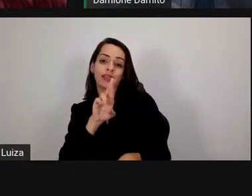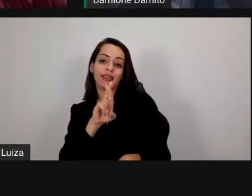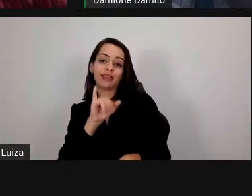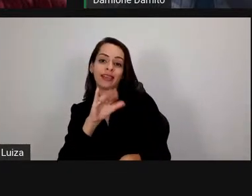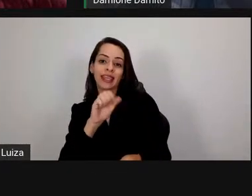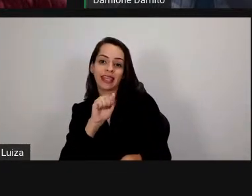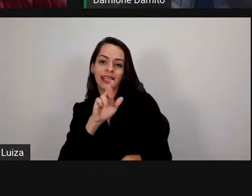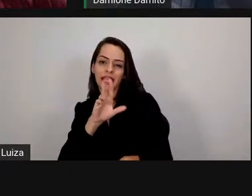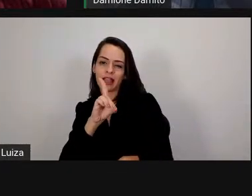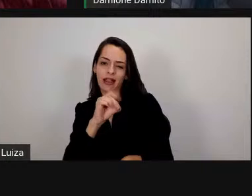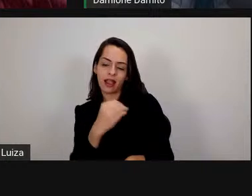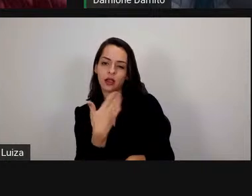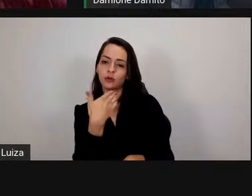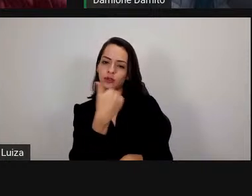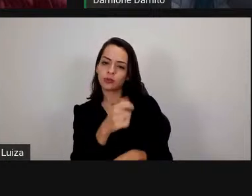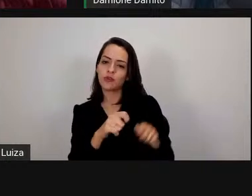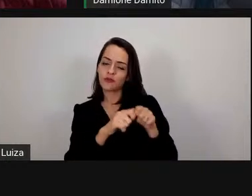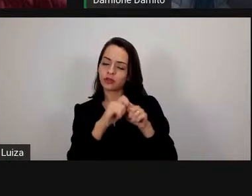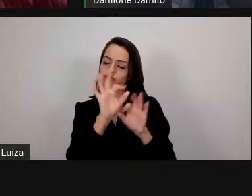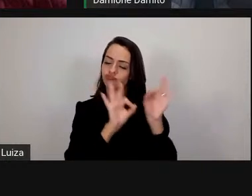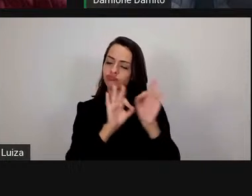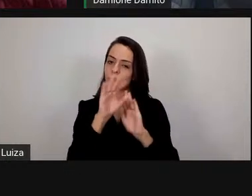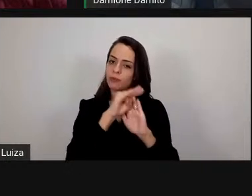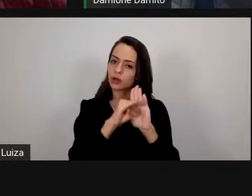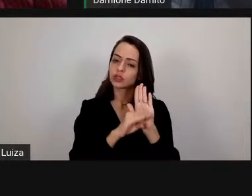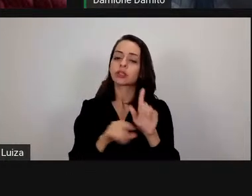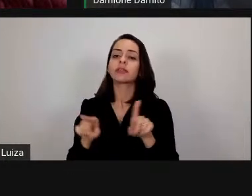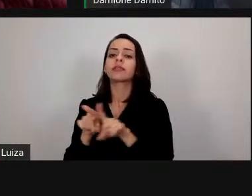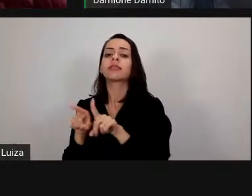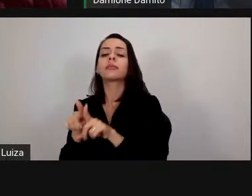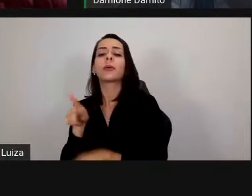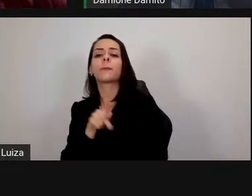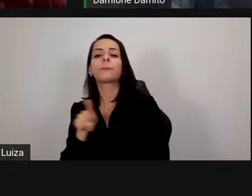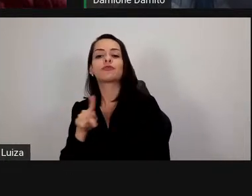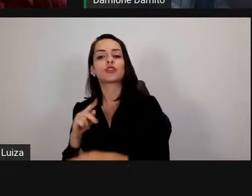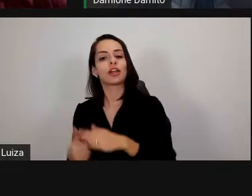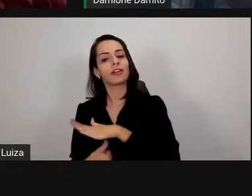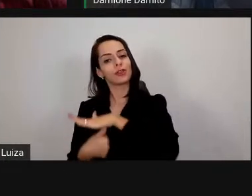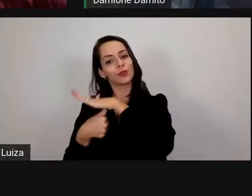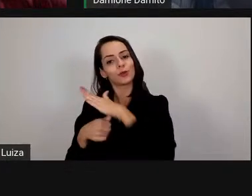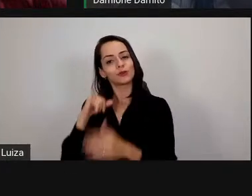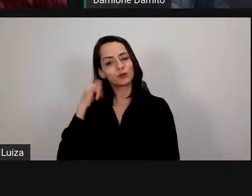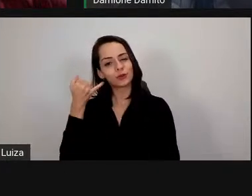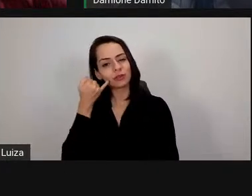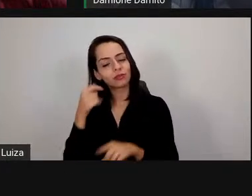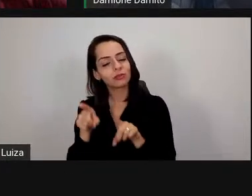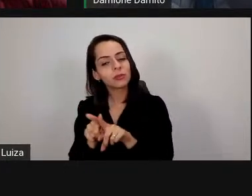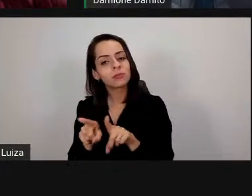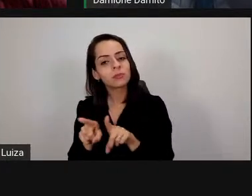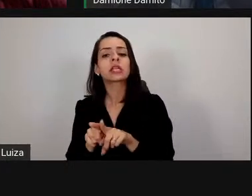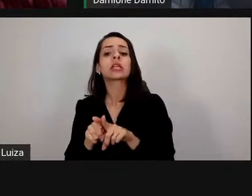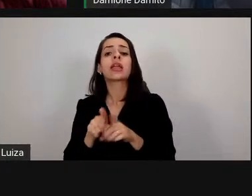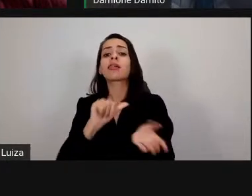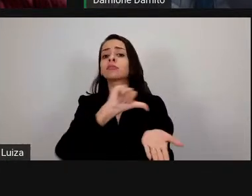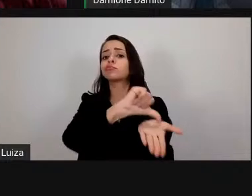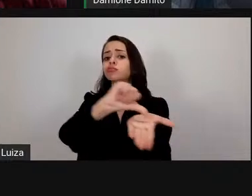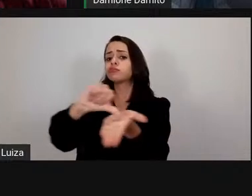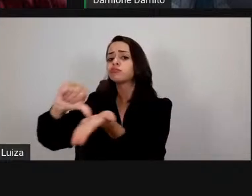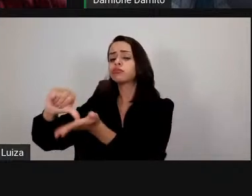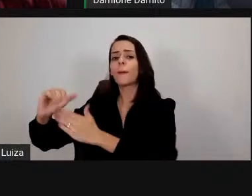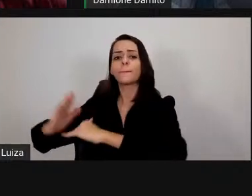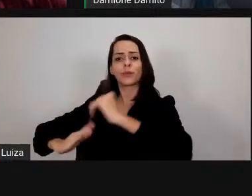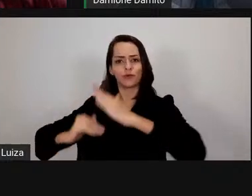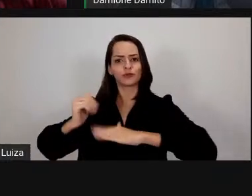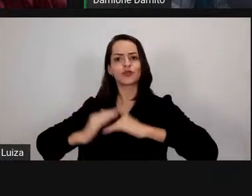projeto né a professora Joaquina também aos profissionais de todos os campos que estão atuando